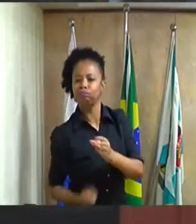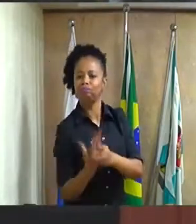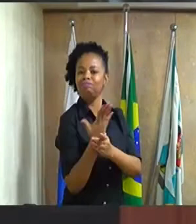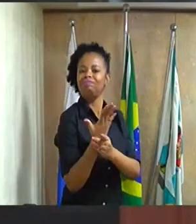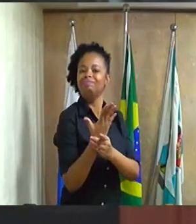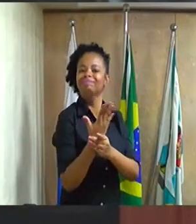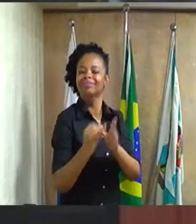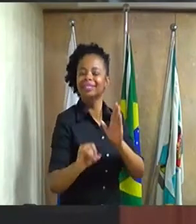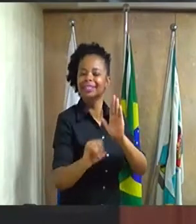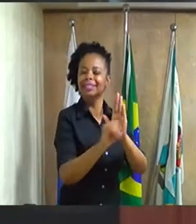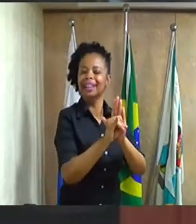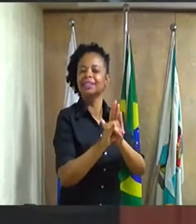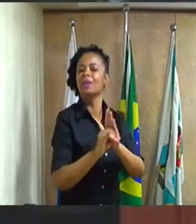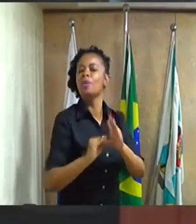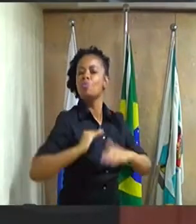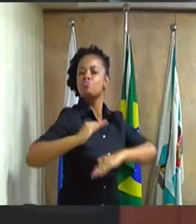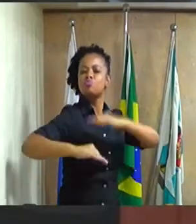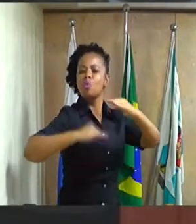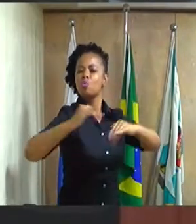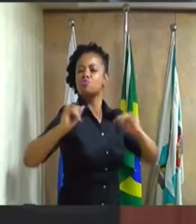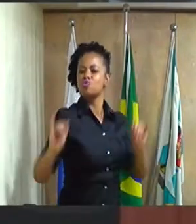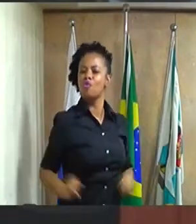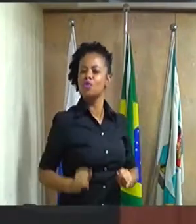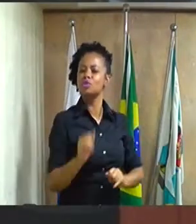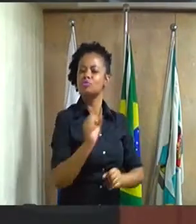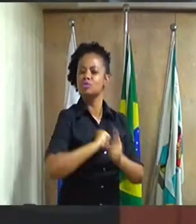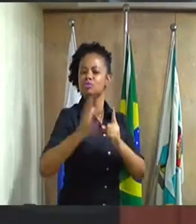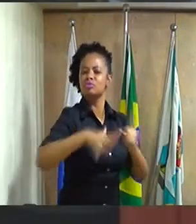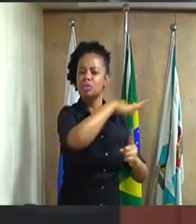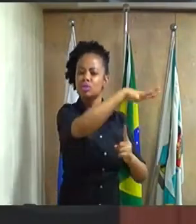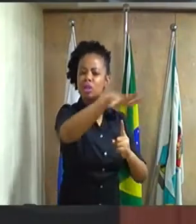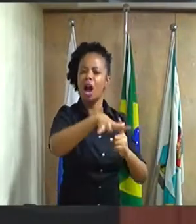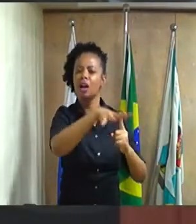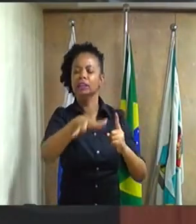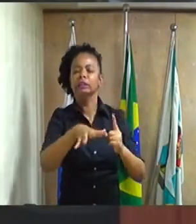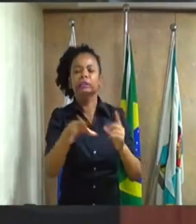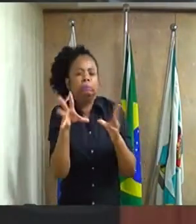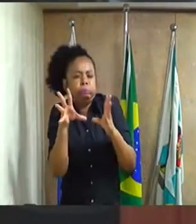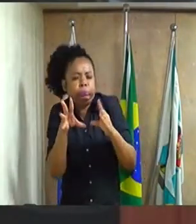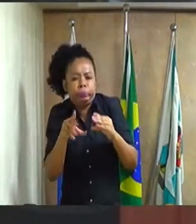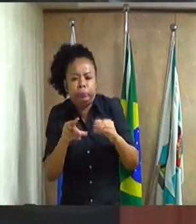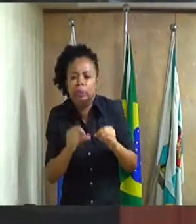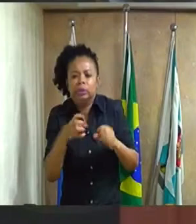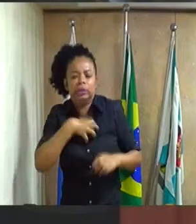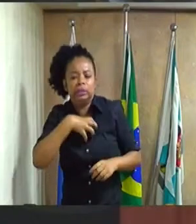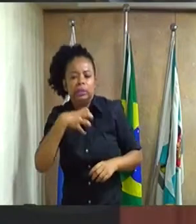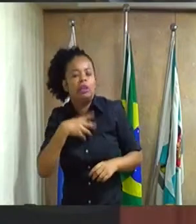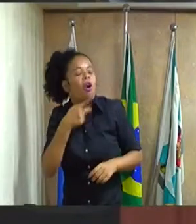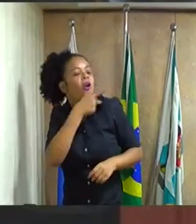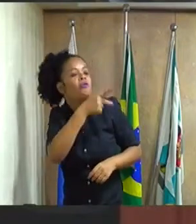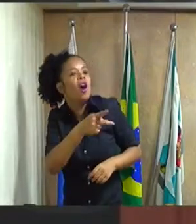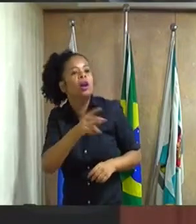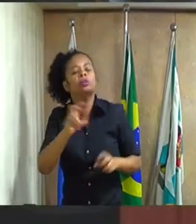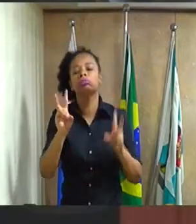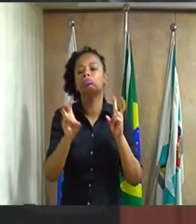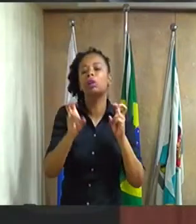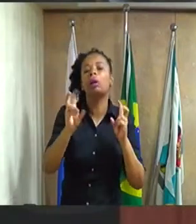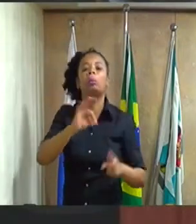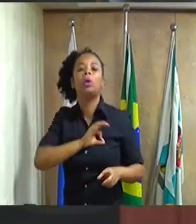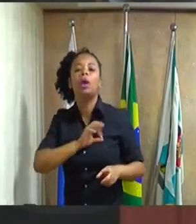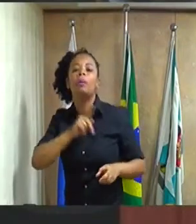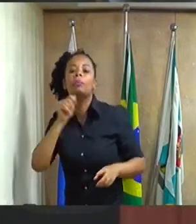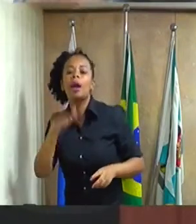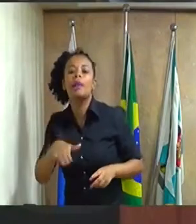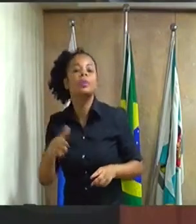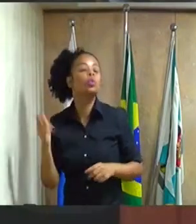segmento sofrido nessa sociedade, muitas vezes injustiçado, me refiro ao policial militar e aí trouxe para